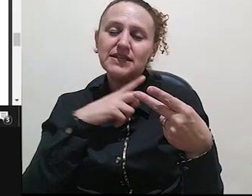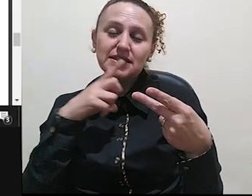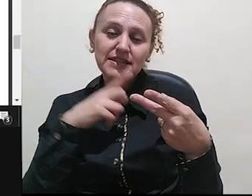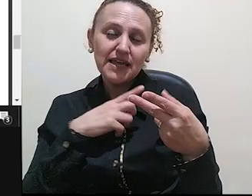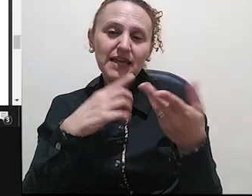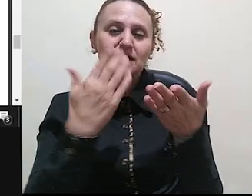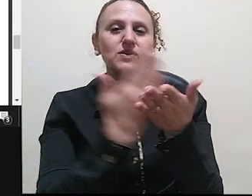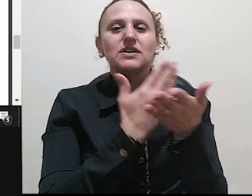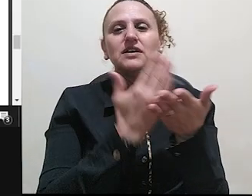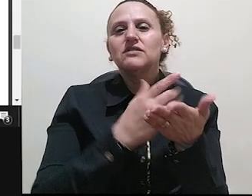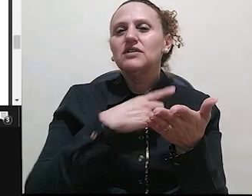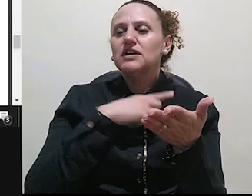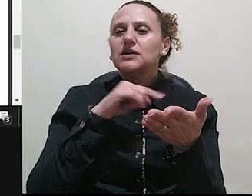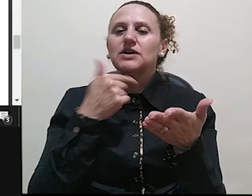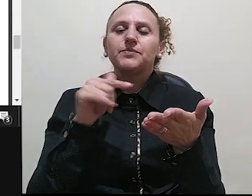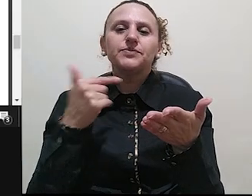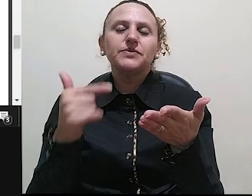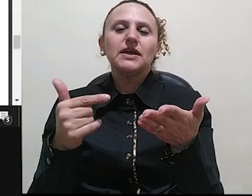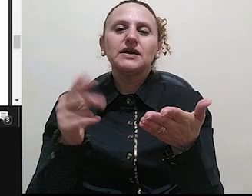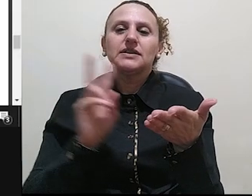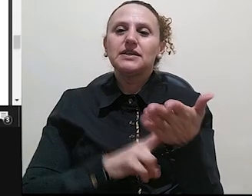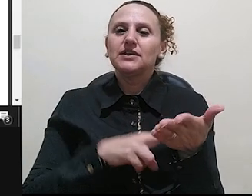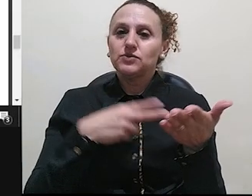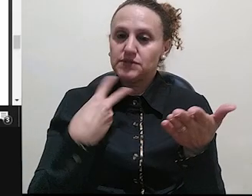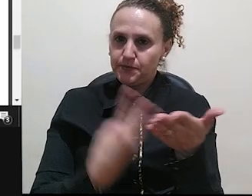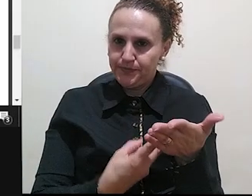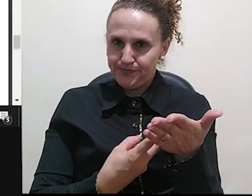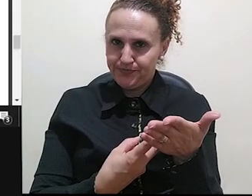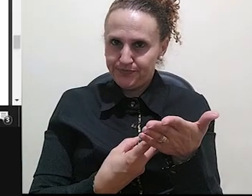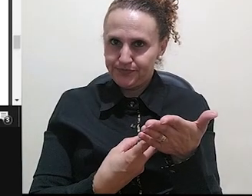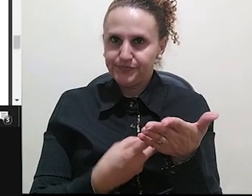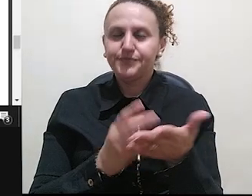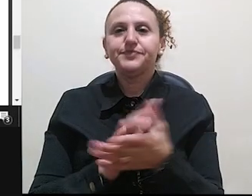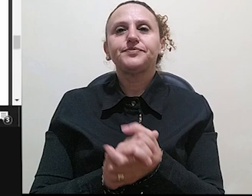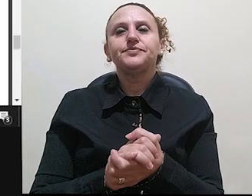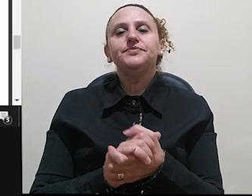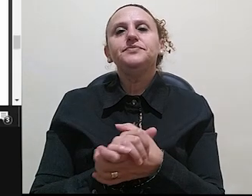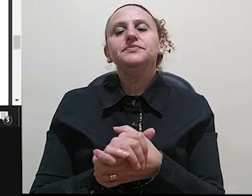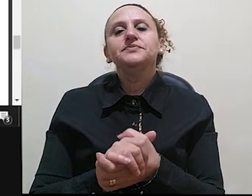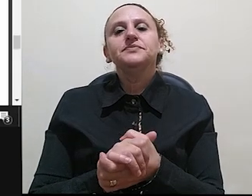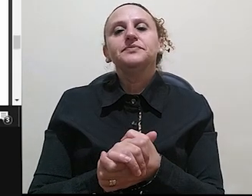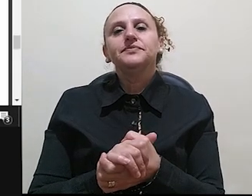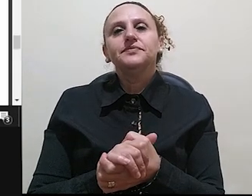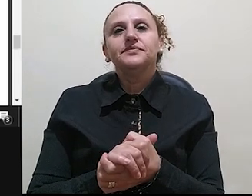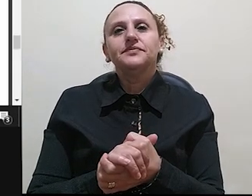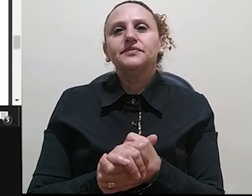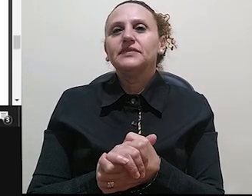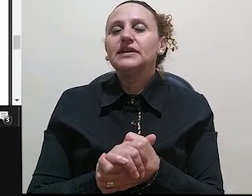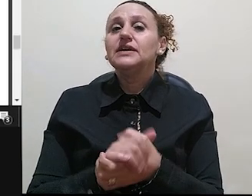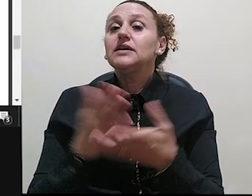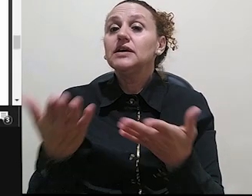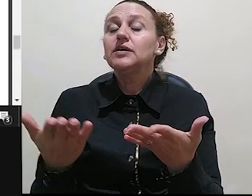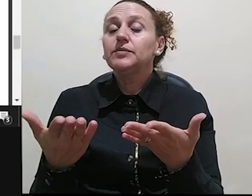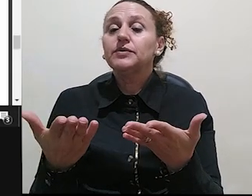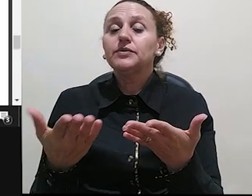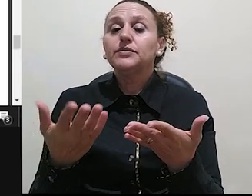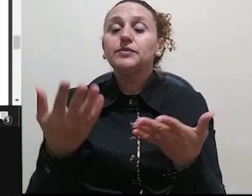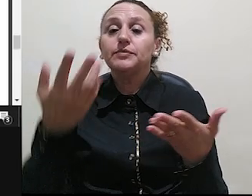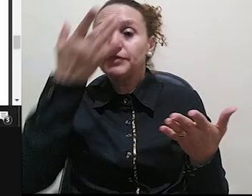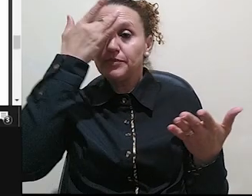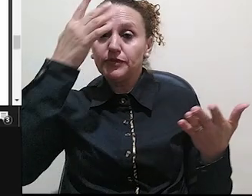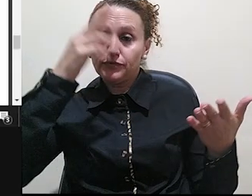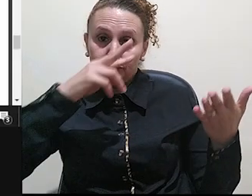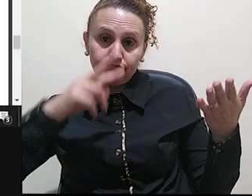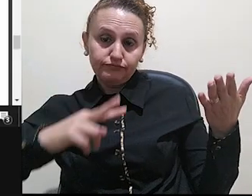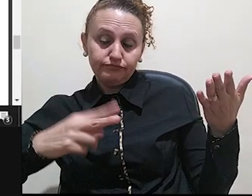tem tradução em um proleitor mais leigo no assunto, né? Quanto à leitura, um cuidado é